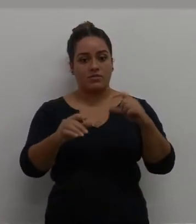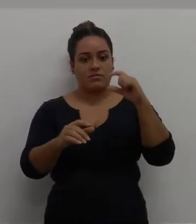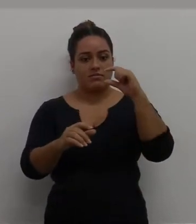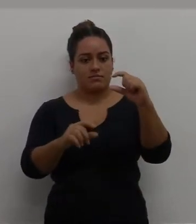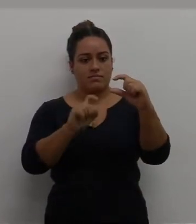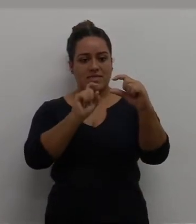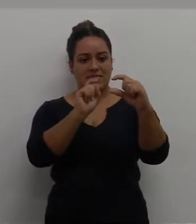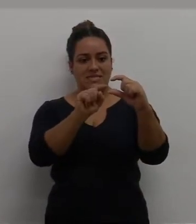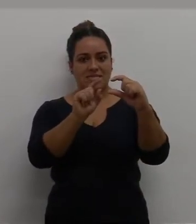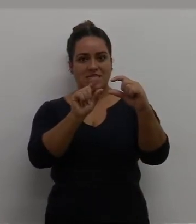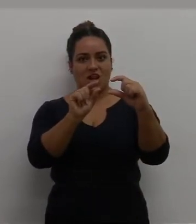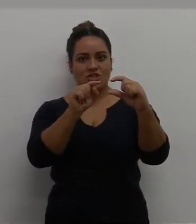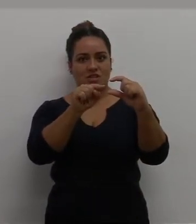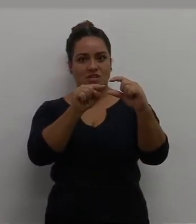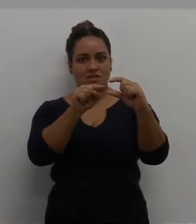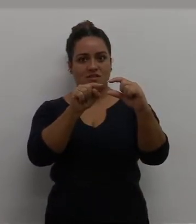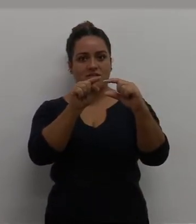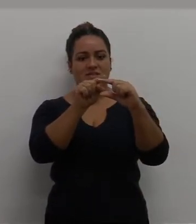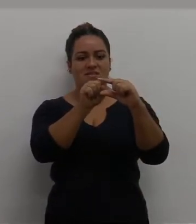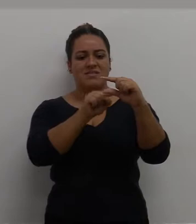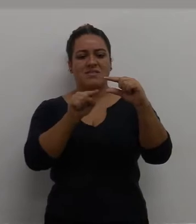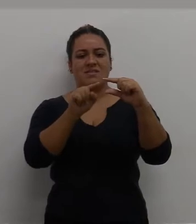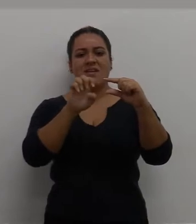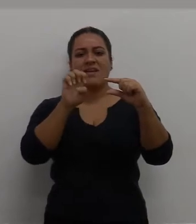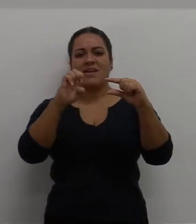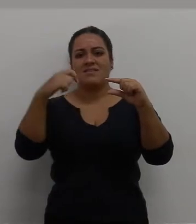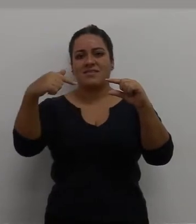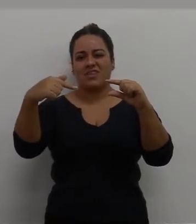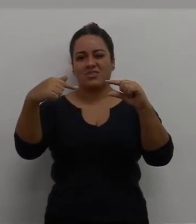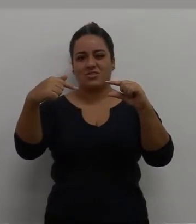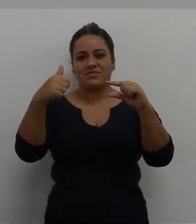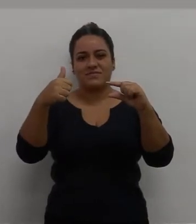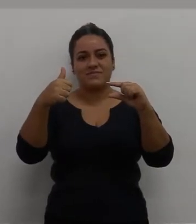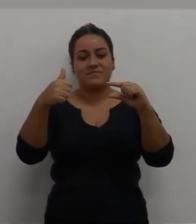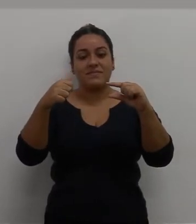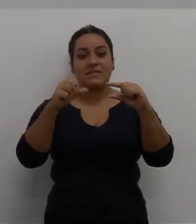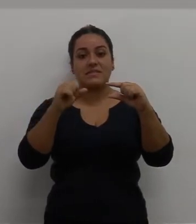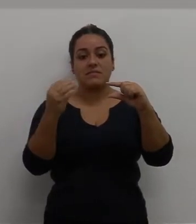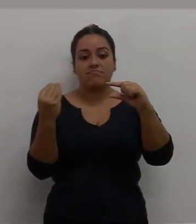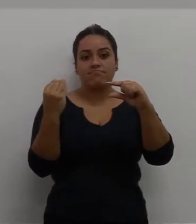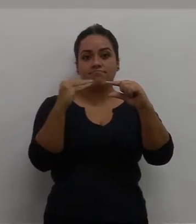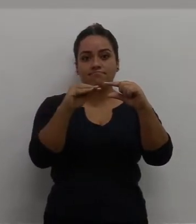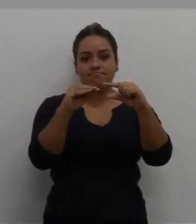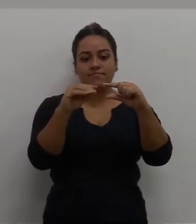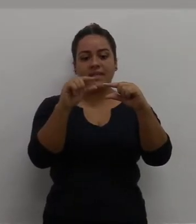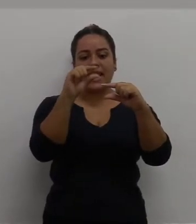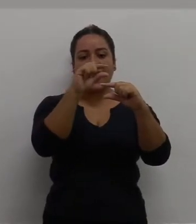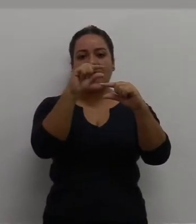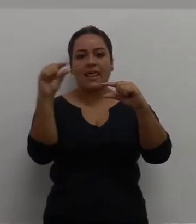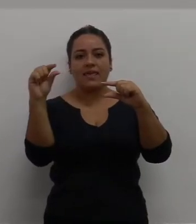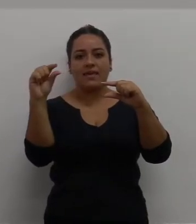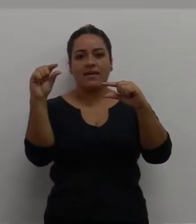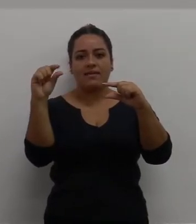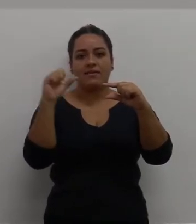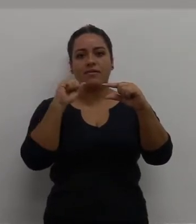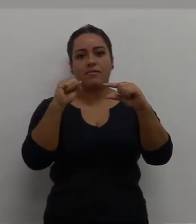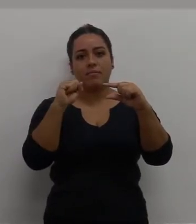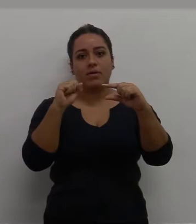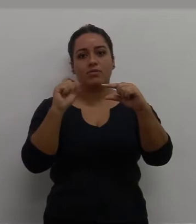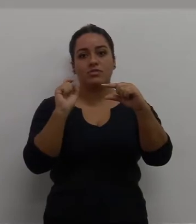a partir de onde você clicou. Então, eu estou clicando na célula E7, ok? Se eu quiser inserir aqui uma linha,